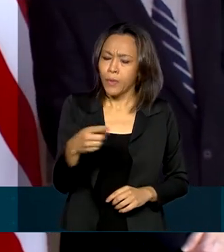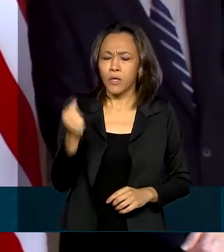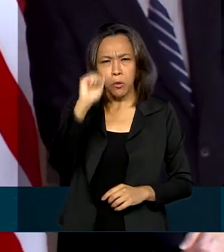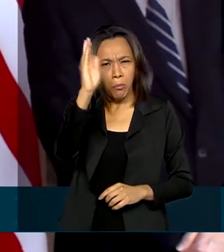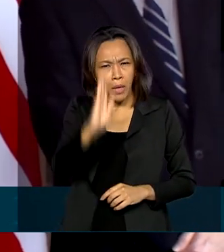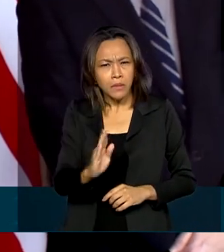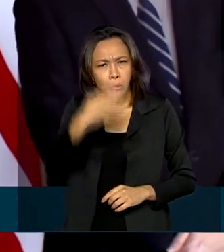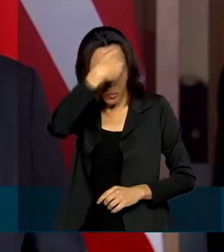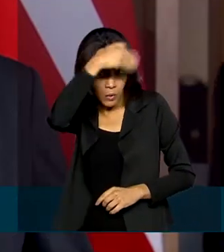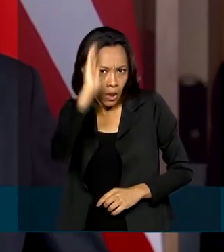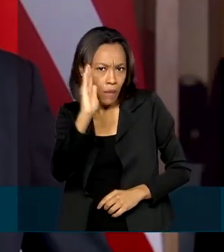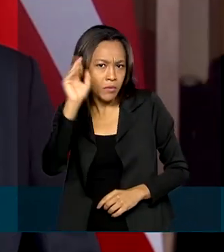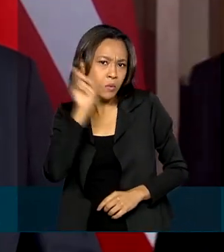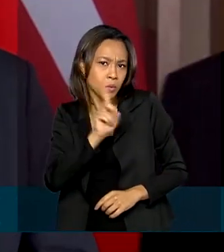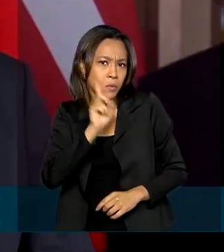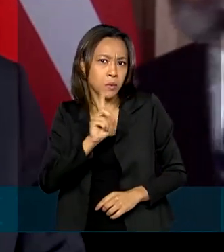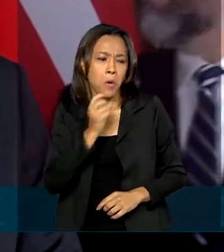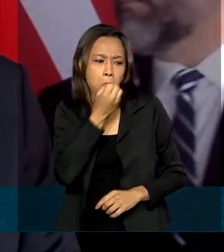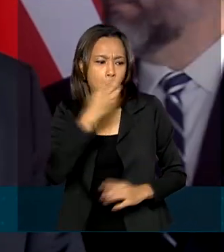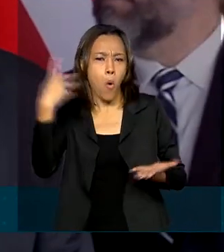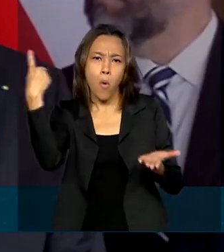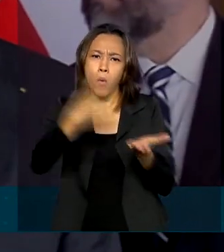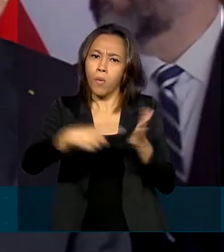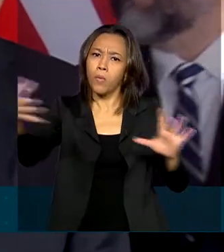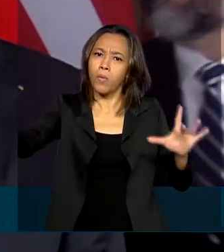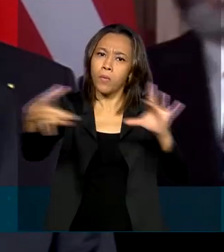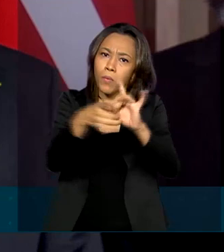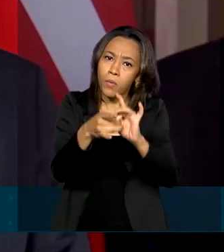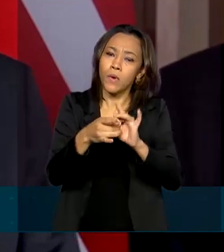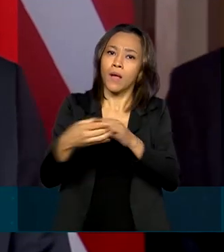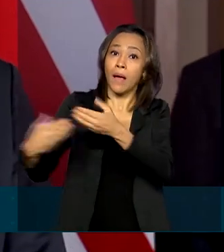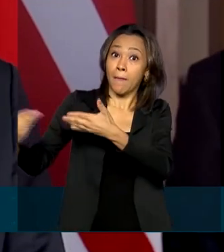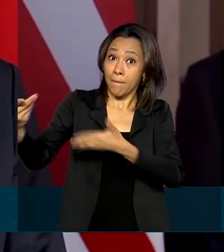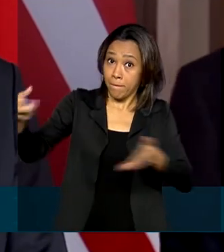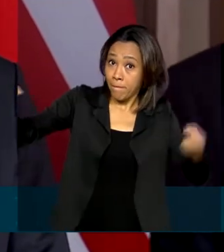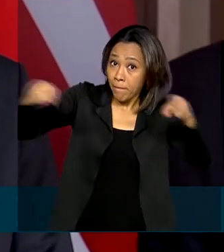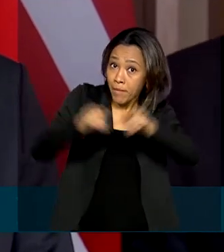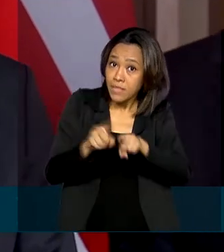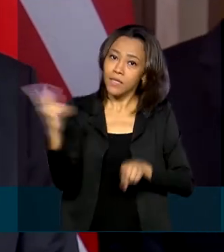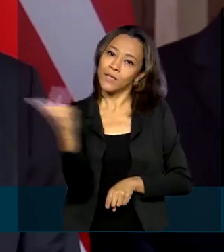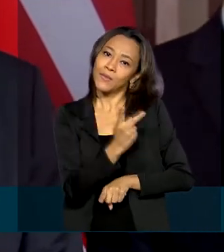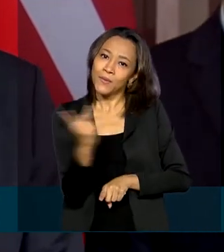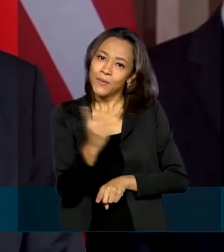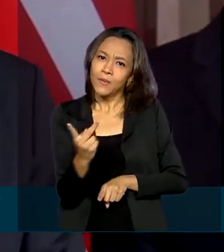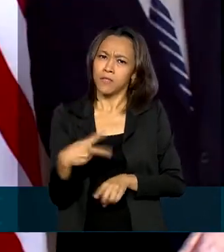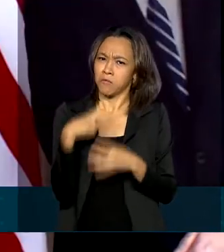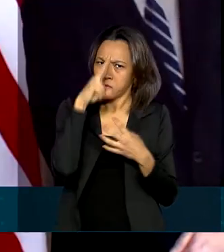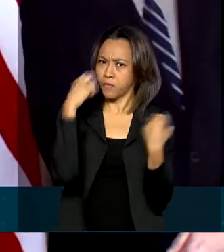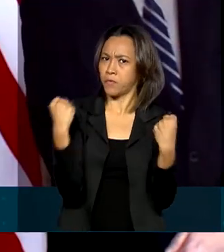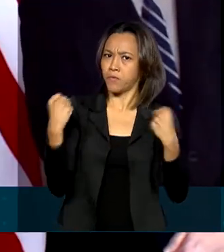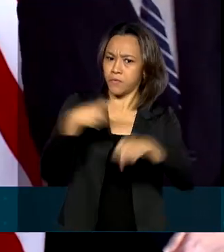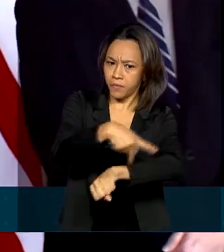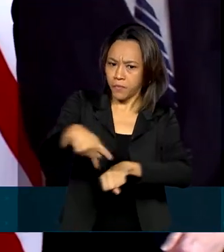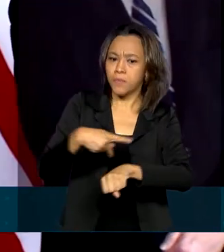Brasil um grande aliado e afirmou que a parceria entre os dois países nunca esteve tão forte.